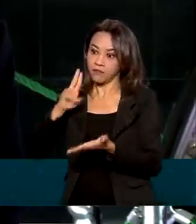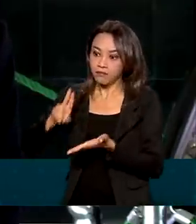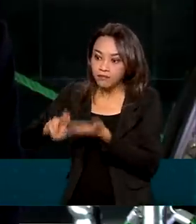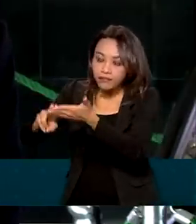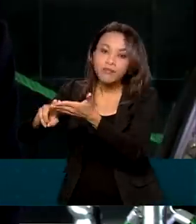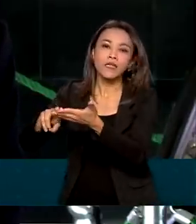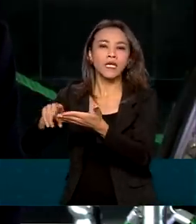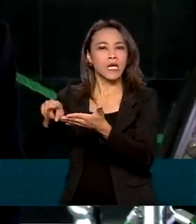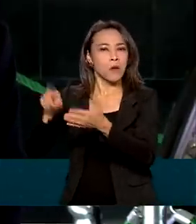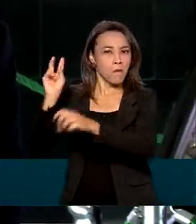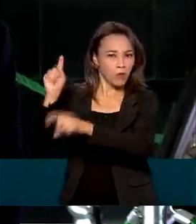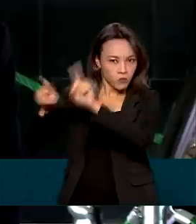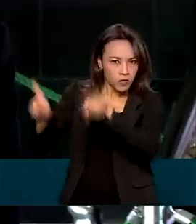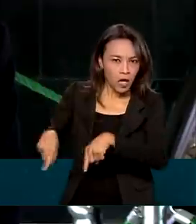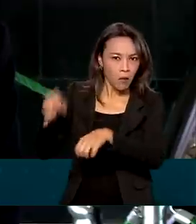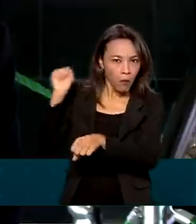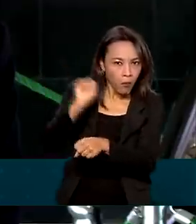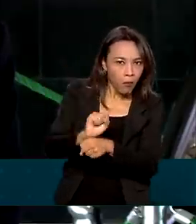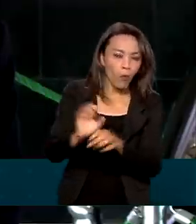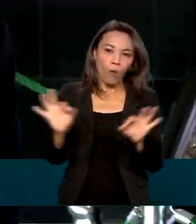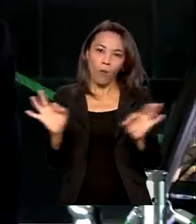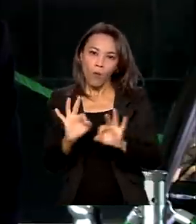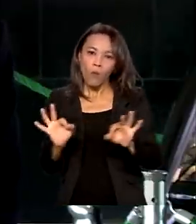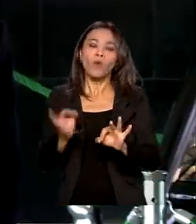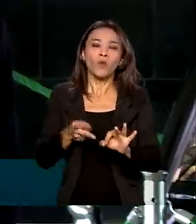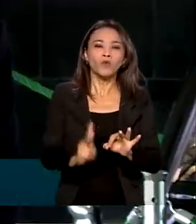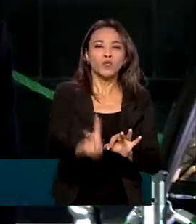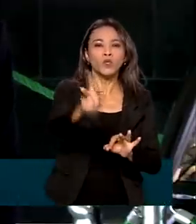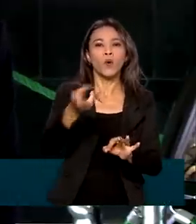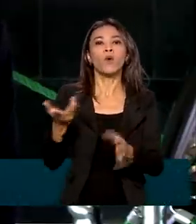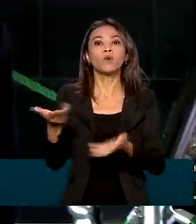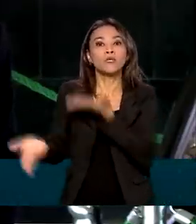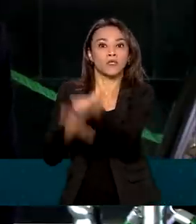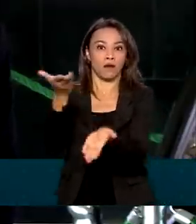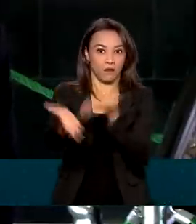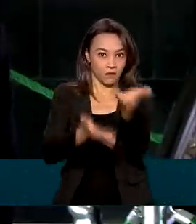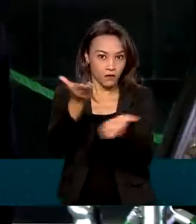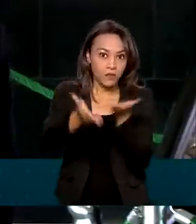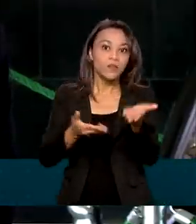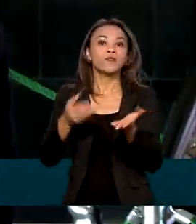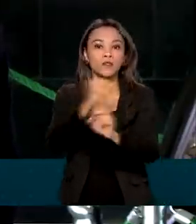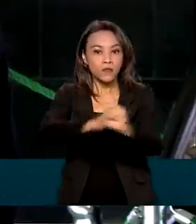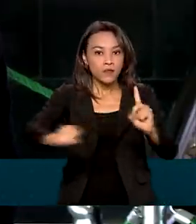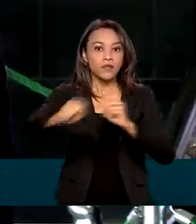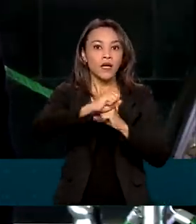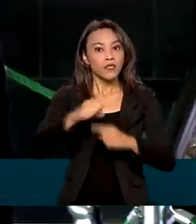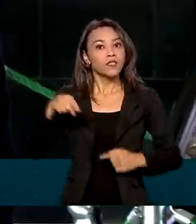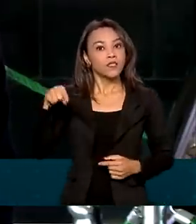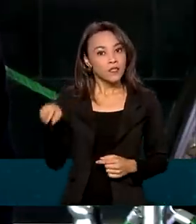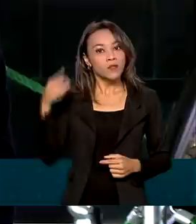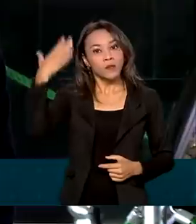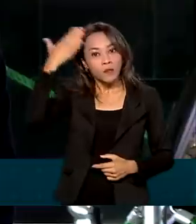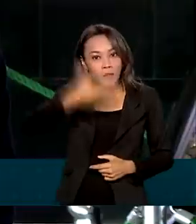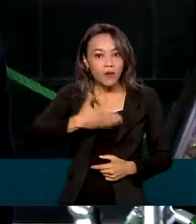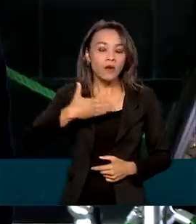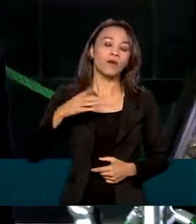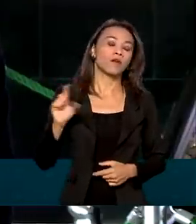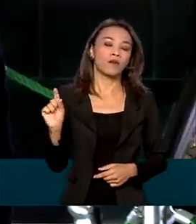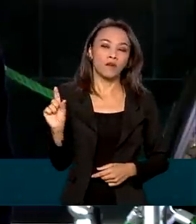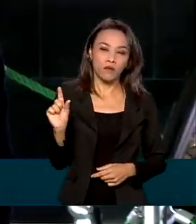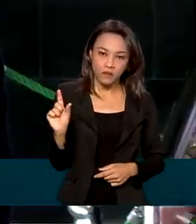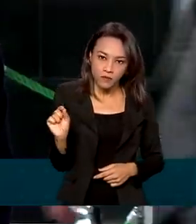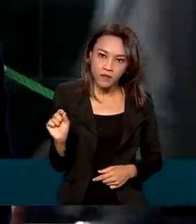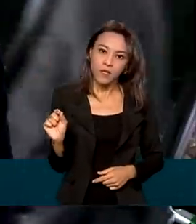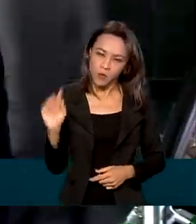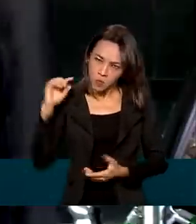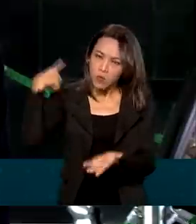deixando de atender a comunidade, a sociedade e isso manifesta, portanto, um grande